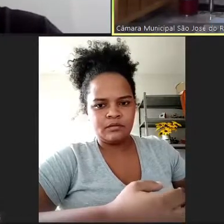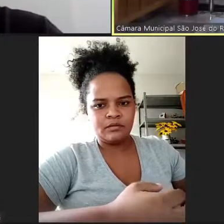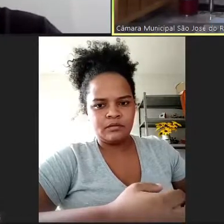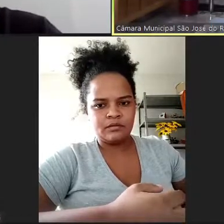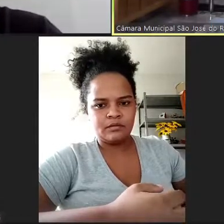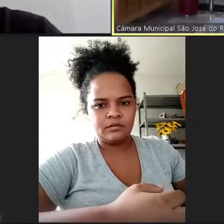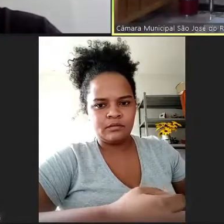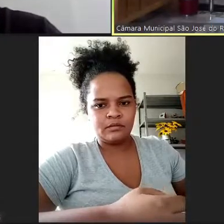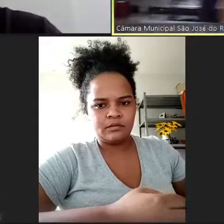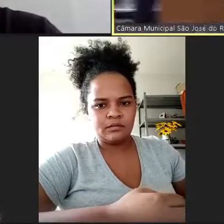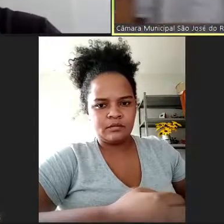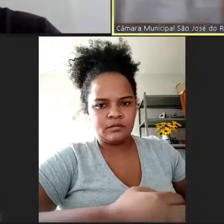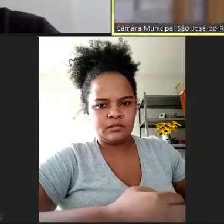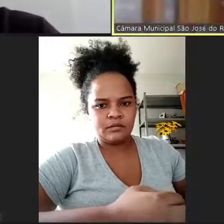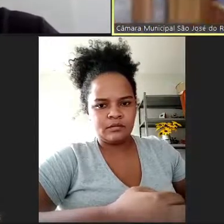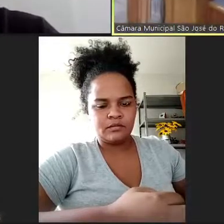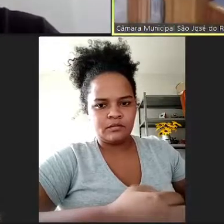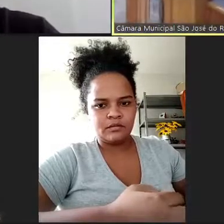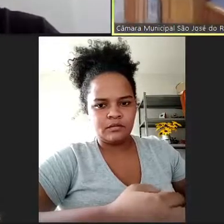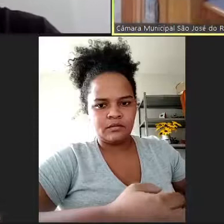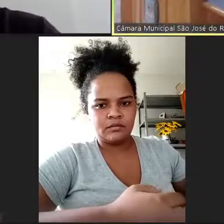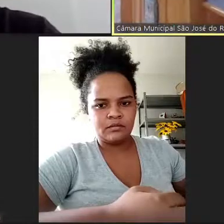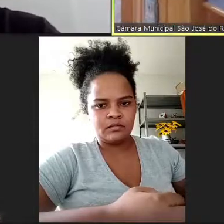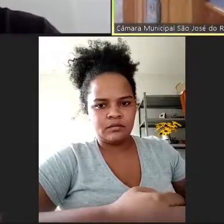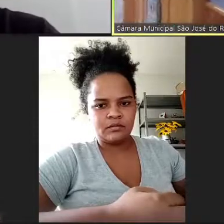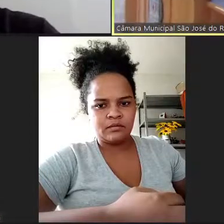Henrique. Ontem, é uma informação, até achei interessante no boletim.